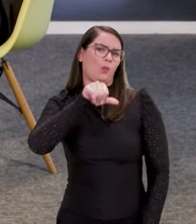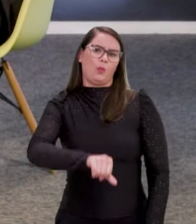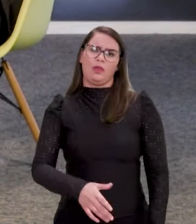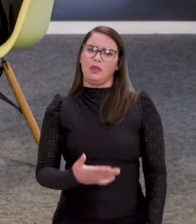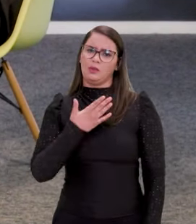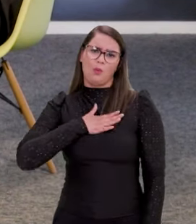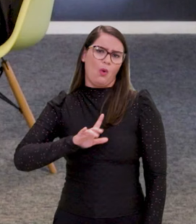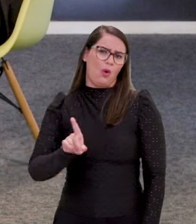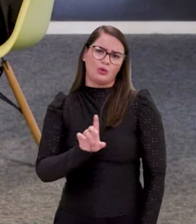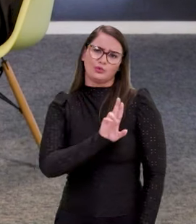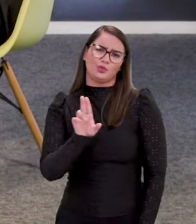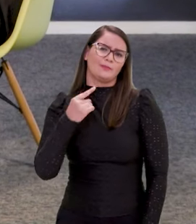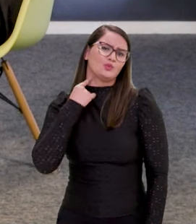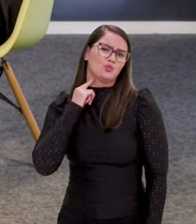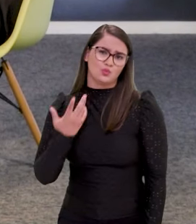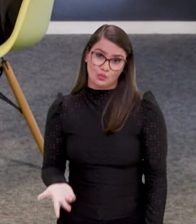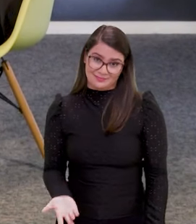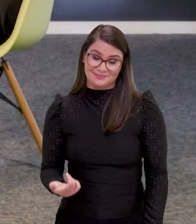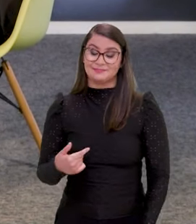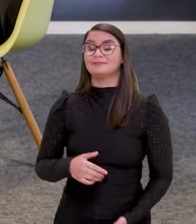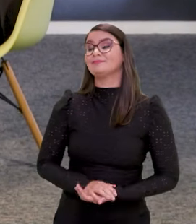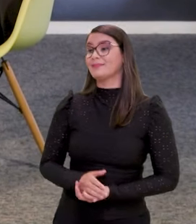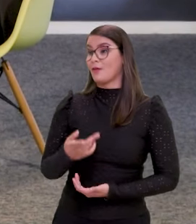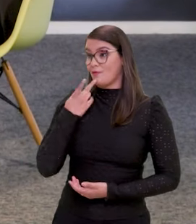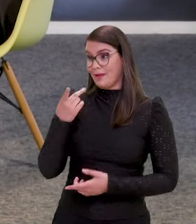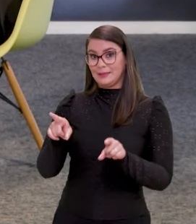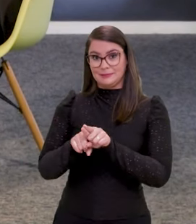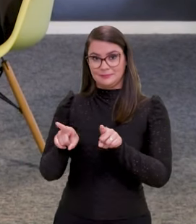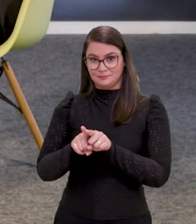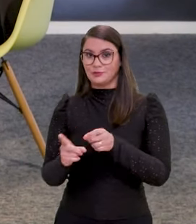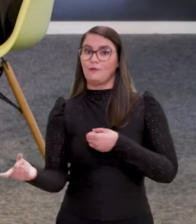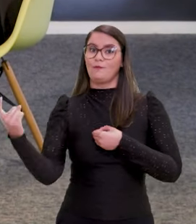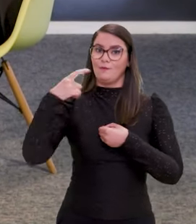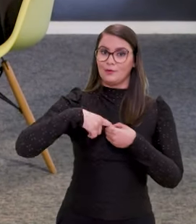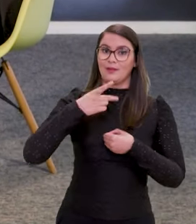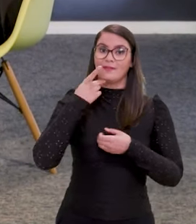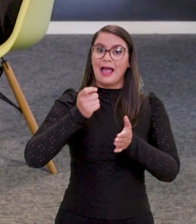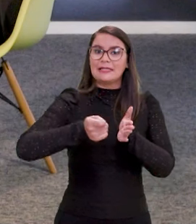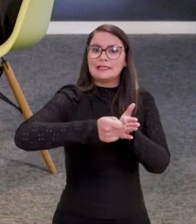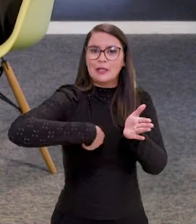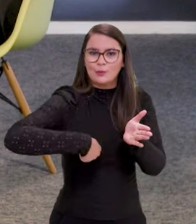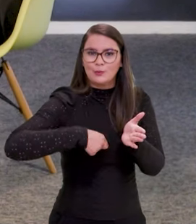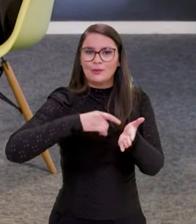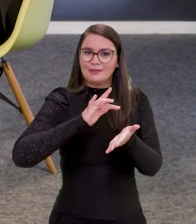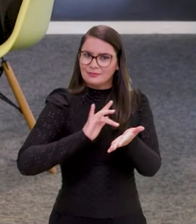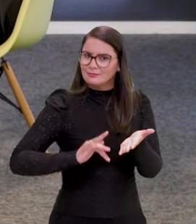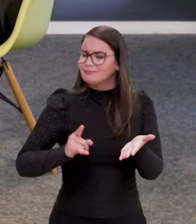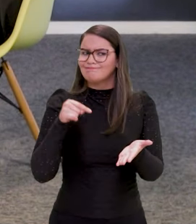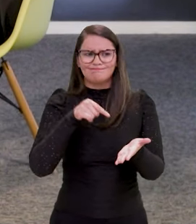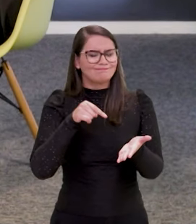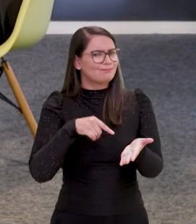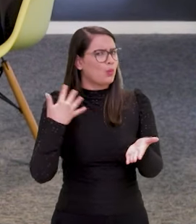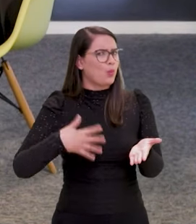para todo mundo, né? Ninguém gosta de ficar com o nome sujo, né? Eu queria falar também, agora, um pouco, voltar na questão da assinatura digital. Porque isso é uma